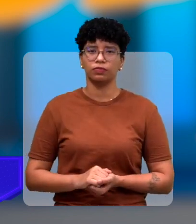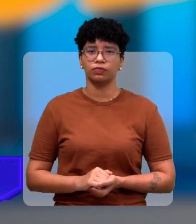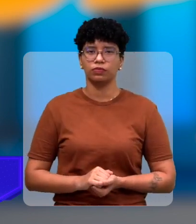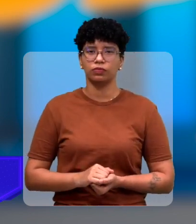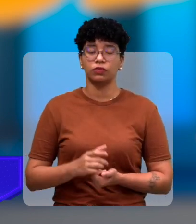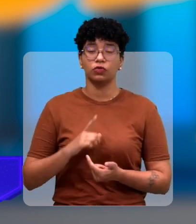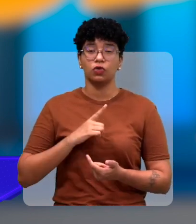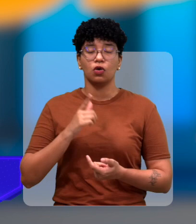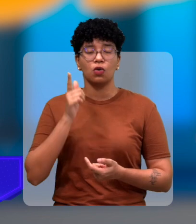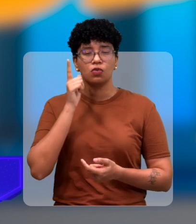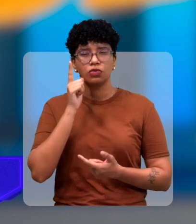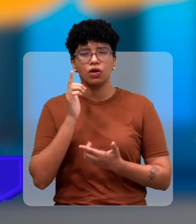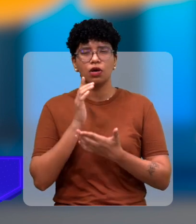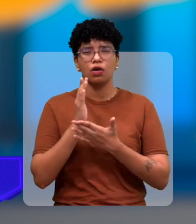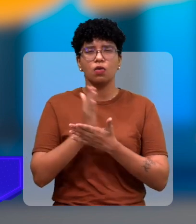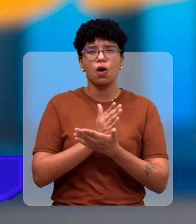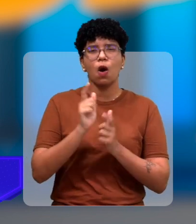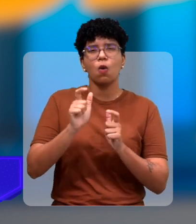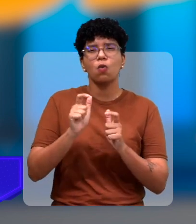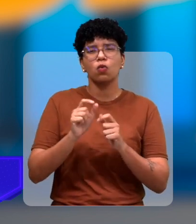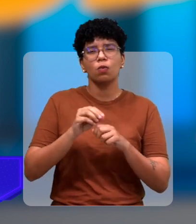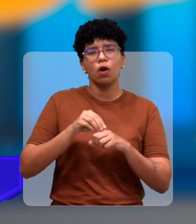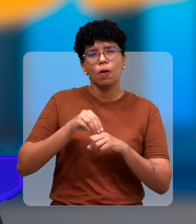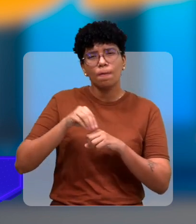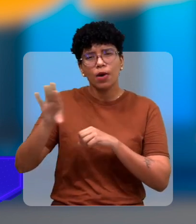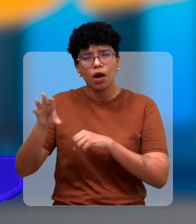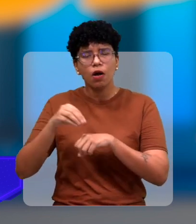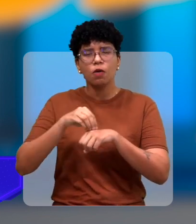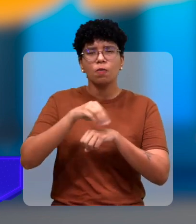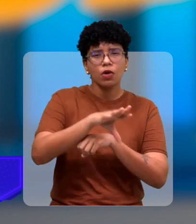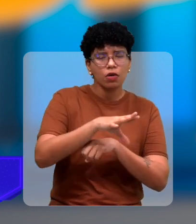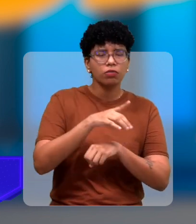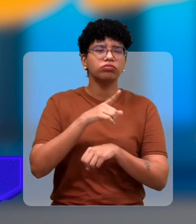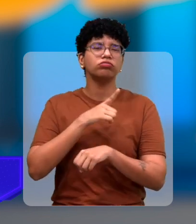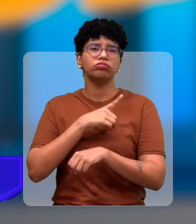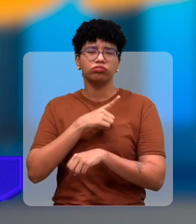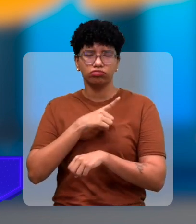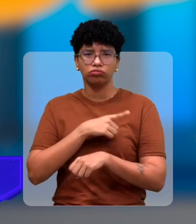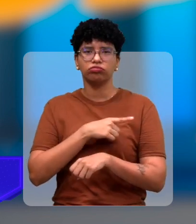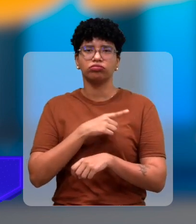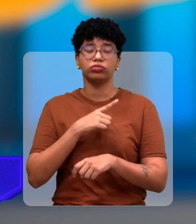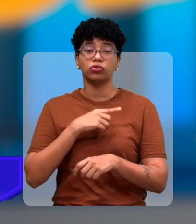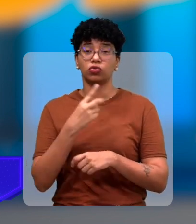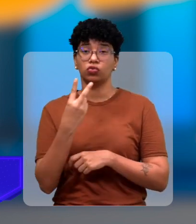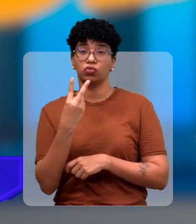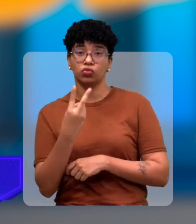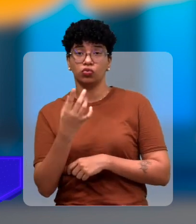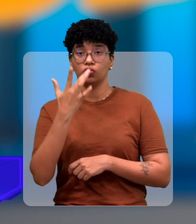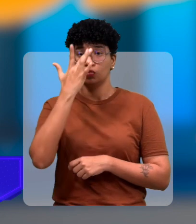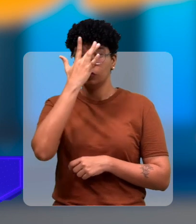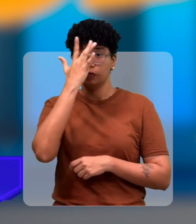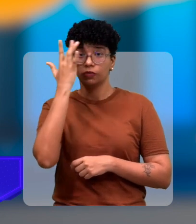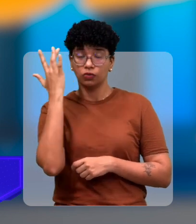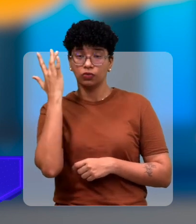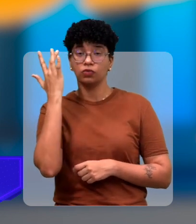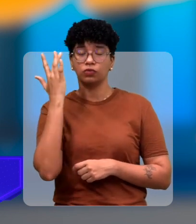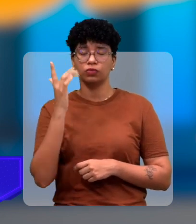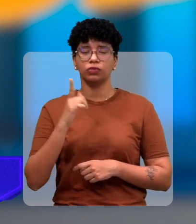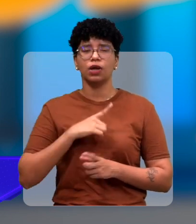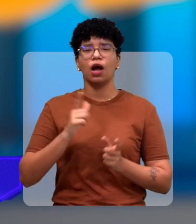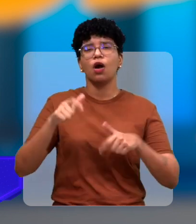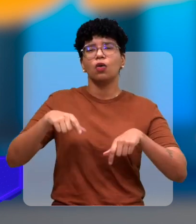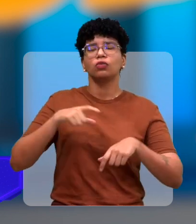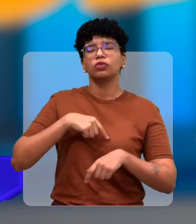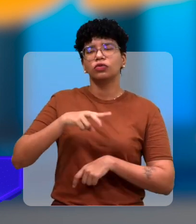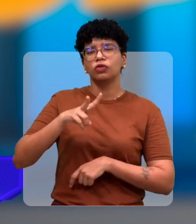envia, né? Inclusive temos pessoas trabalhando no Mix Mateu, temos duas, né? Duas